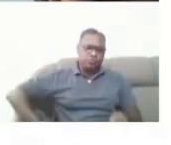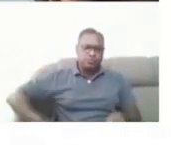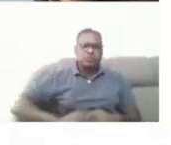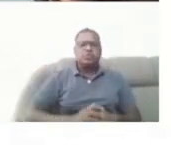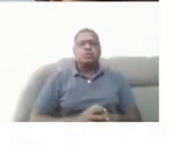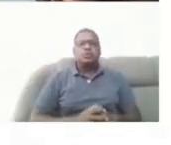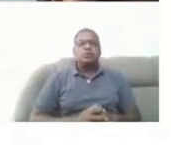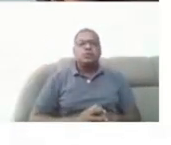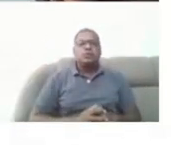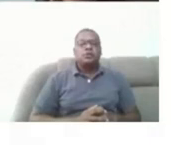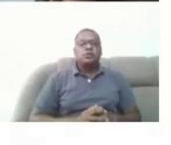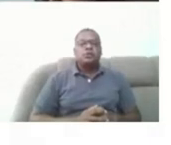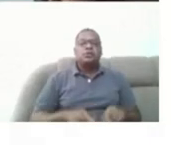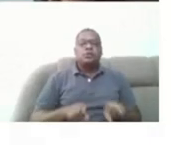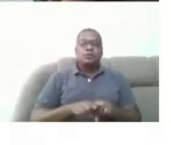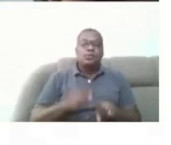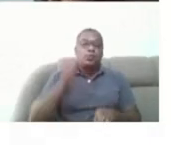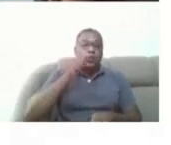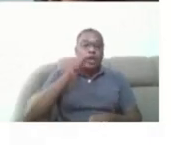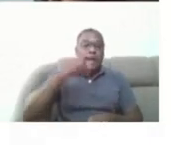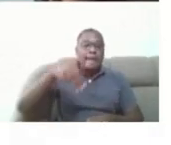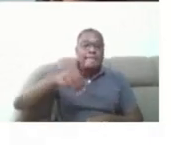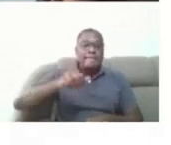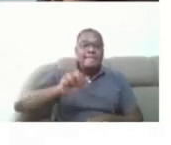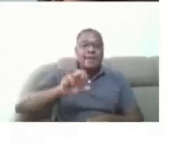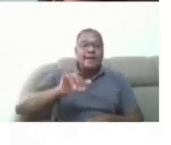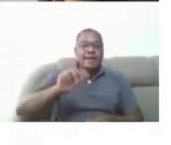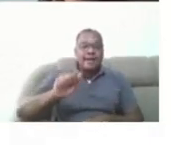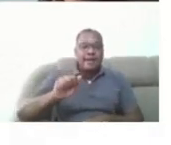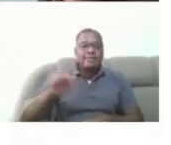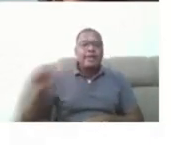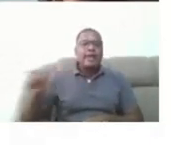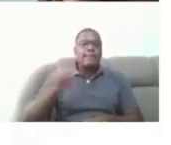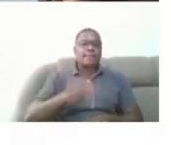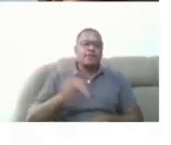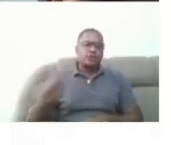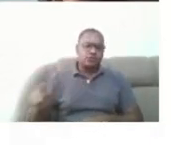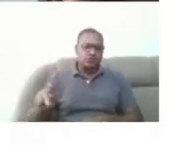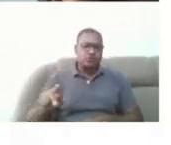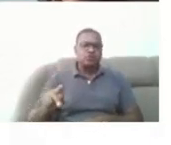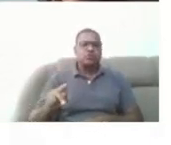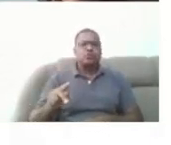Mariana, que na época era professora de uma instituição pública do estado de São Paulo.